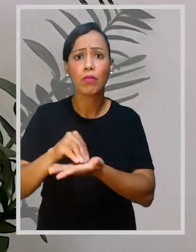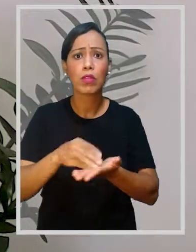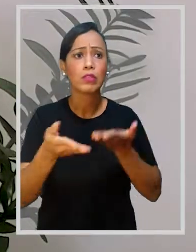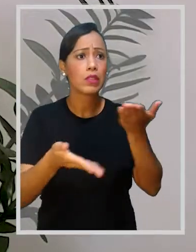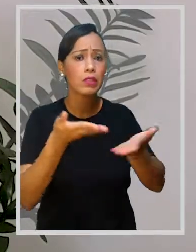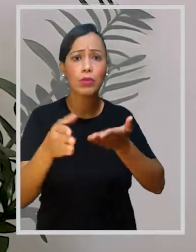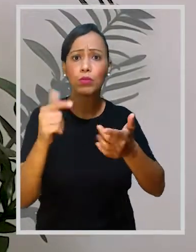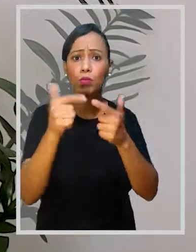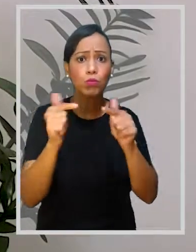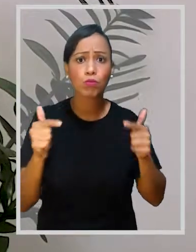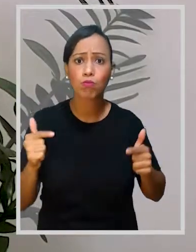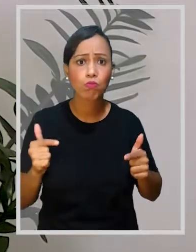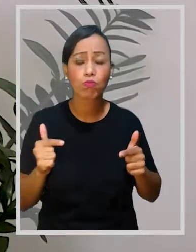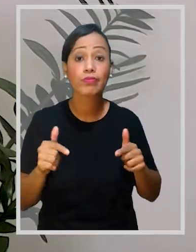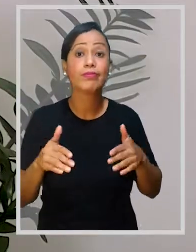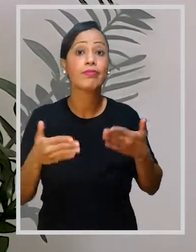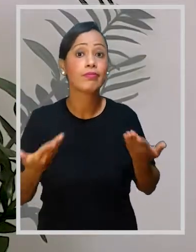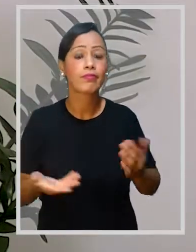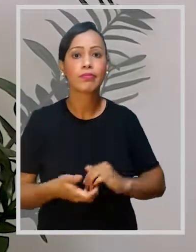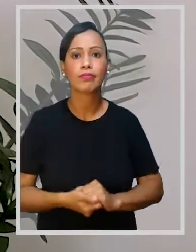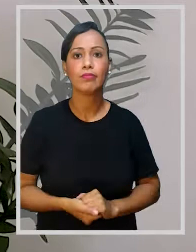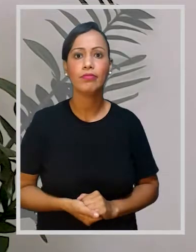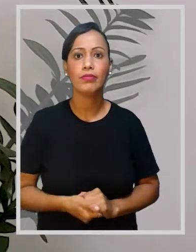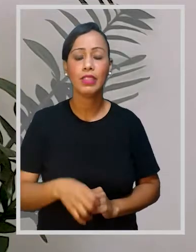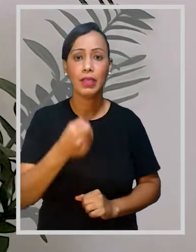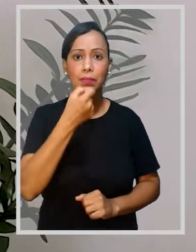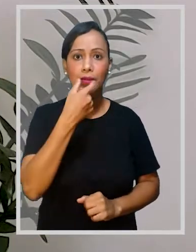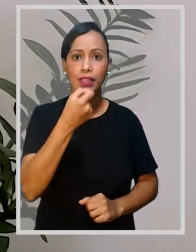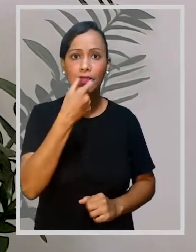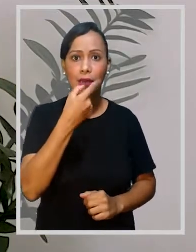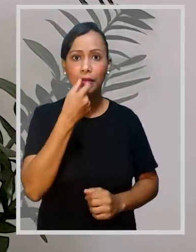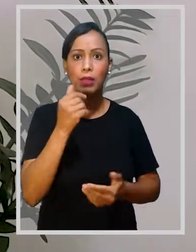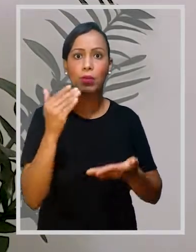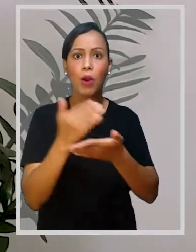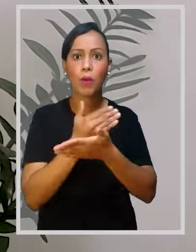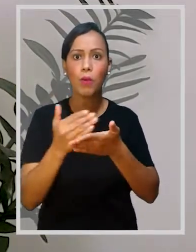Falta ou indisponibilidade de tratamentos de saúde.